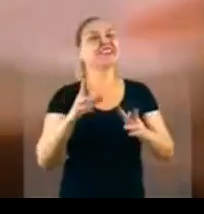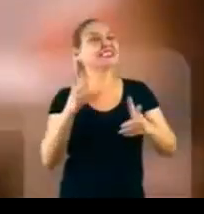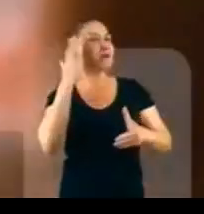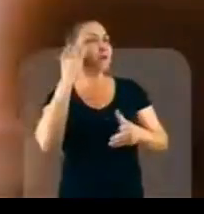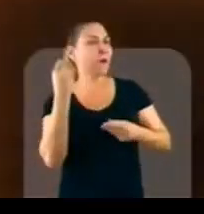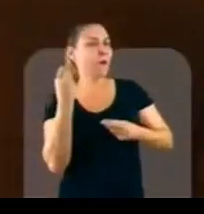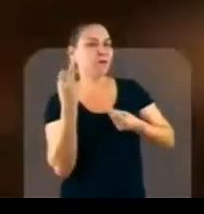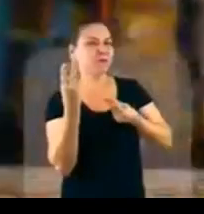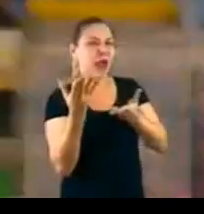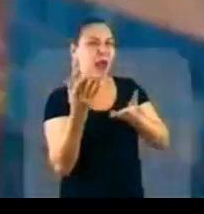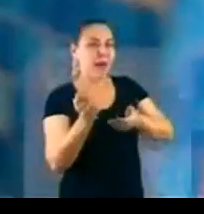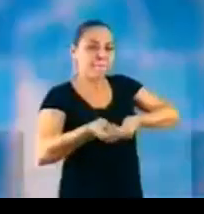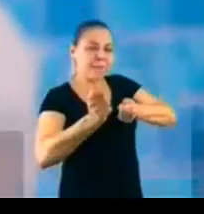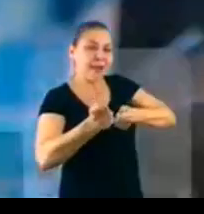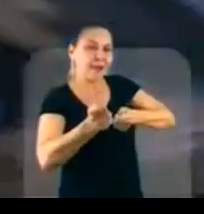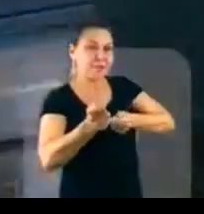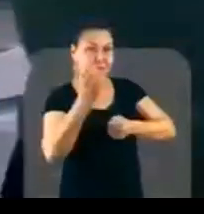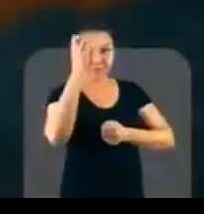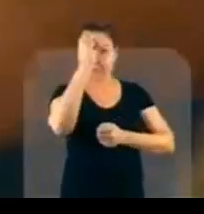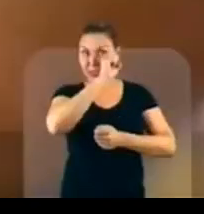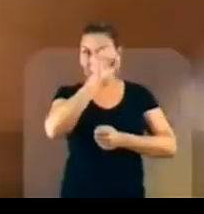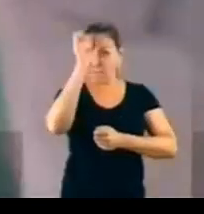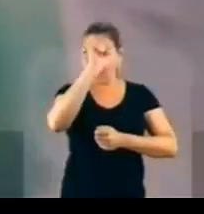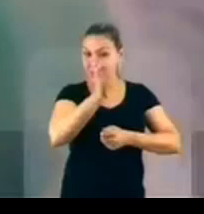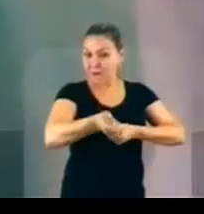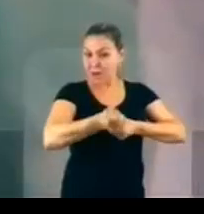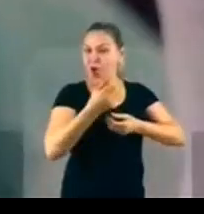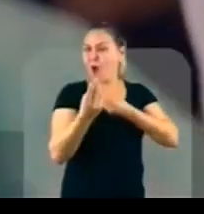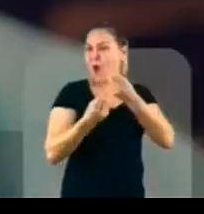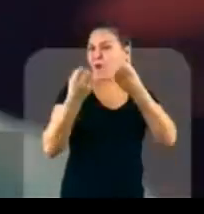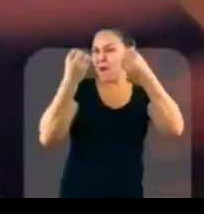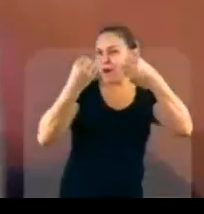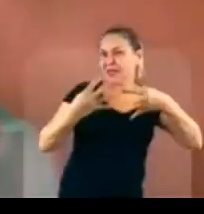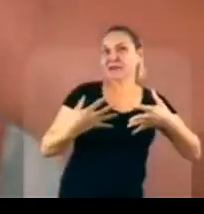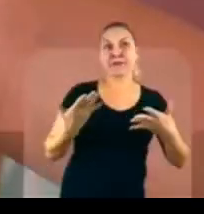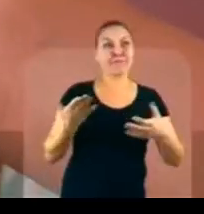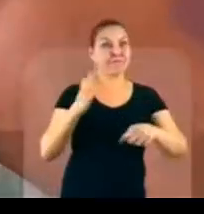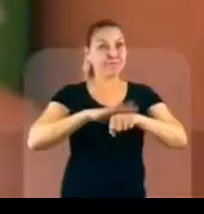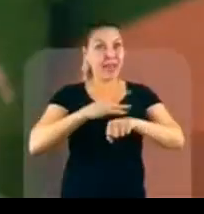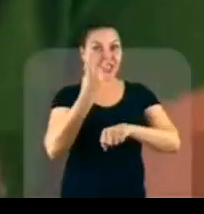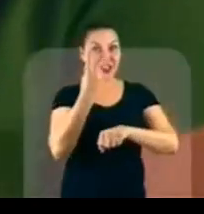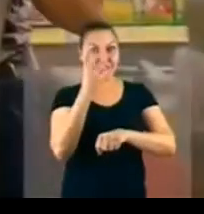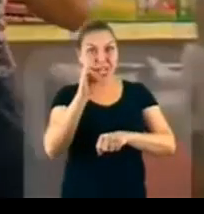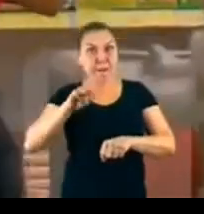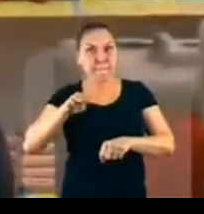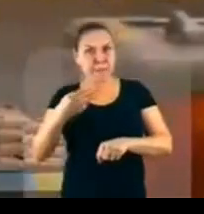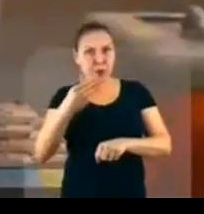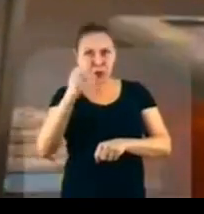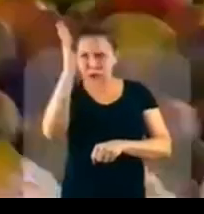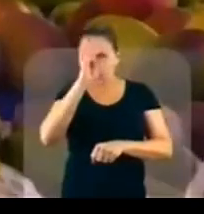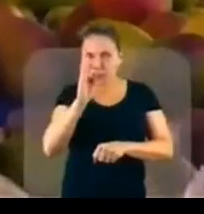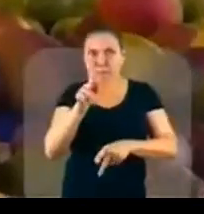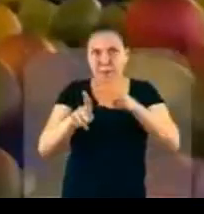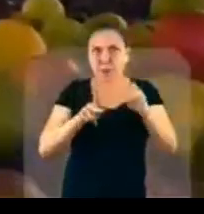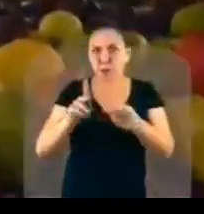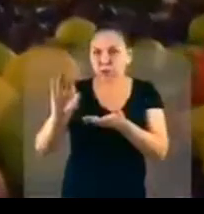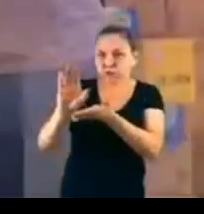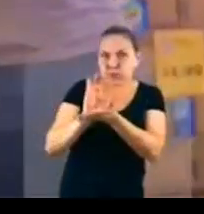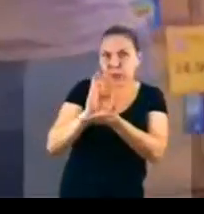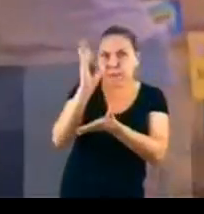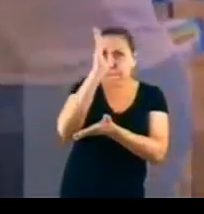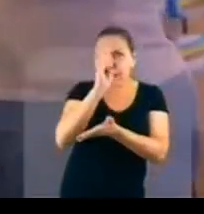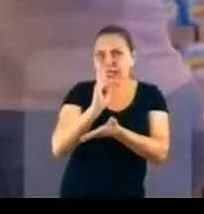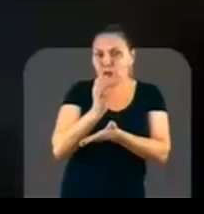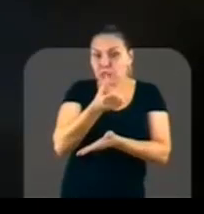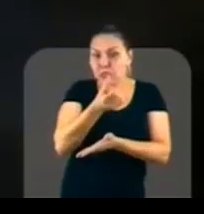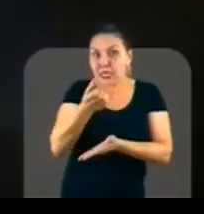mais de vinte milhões de brasileiros que recebem auxílio Brasil de no mínimo seis cento reais, agora receberão mais duzentos